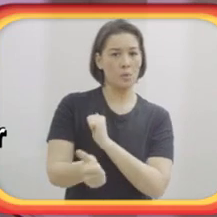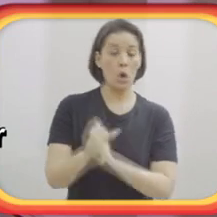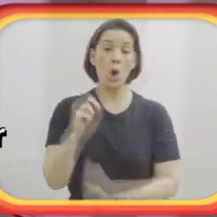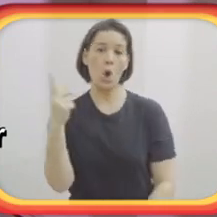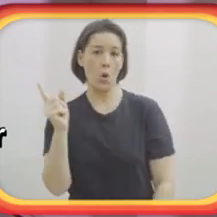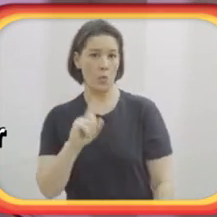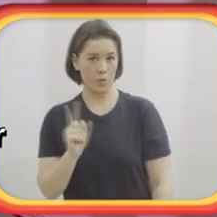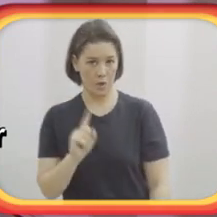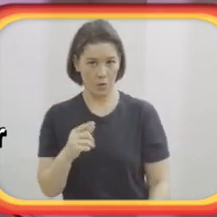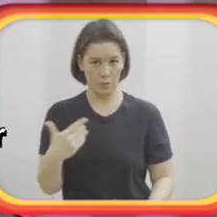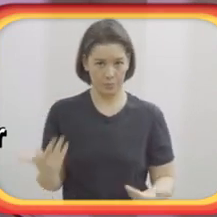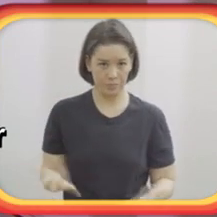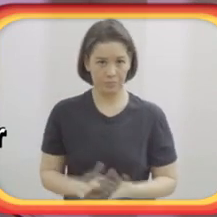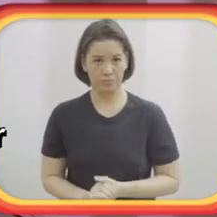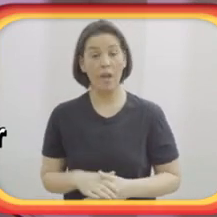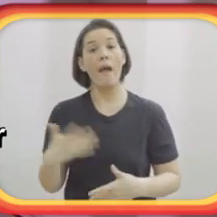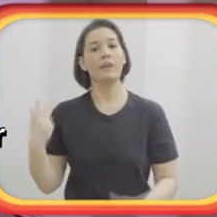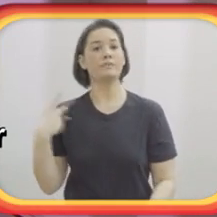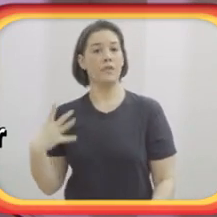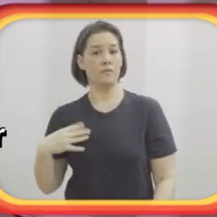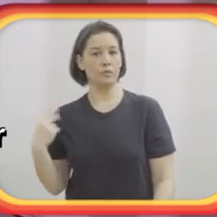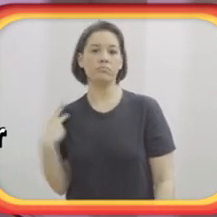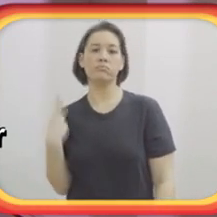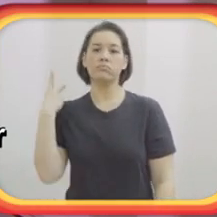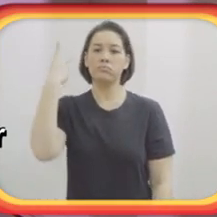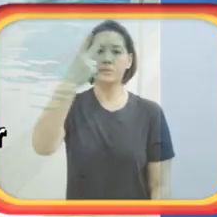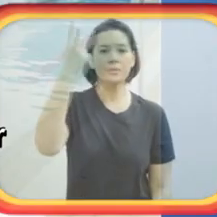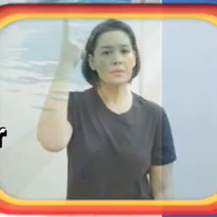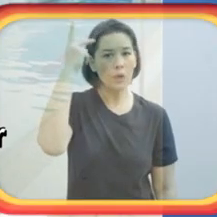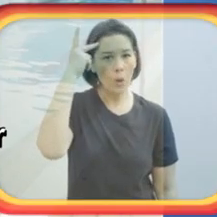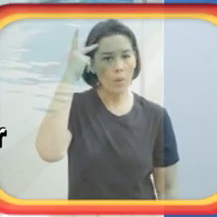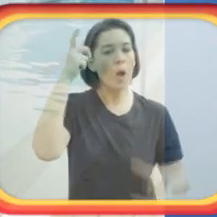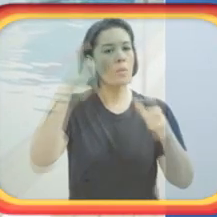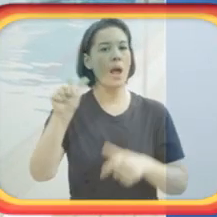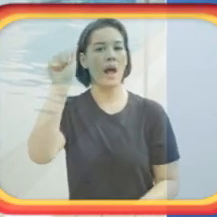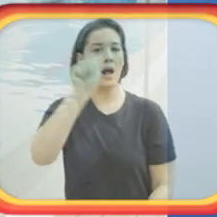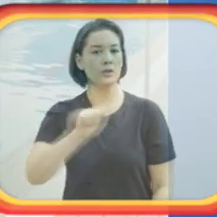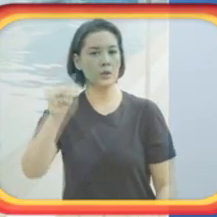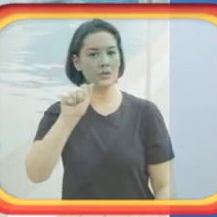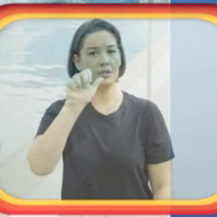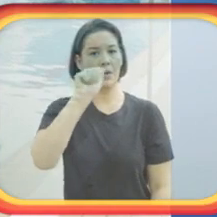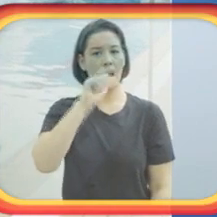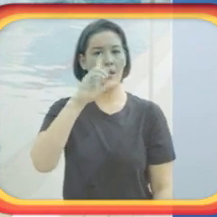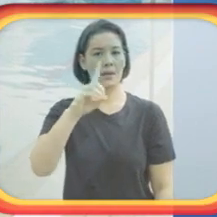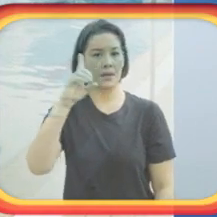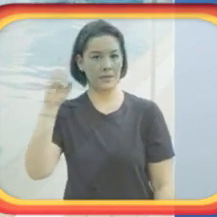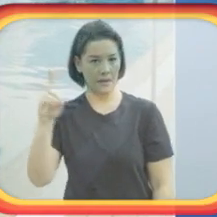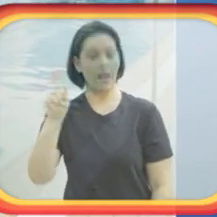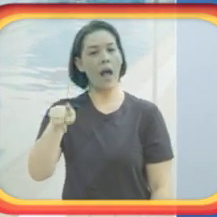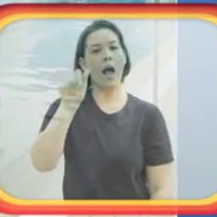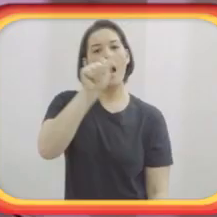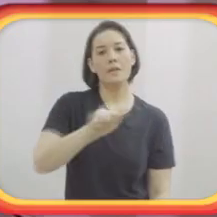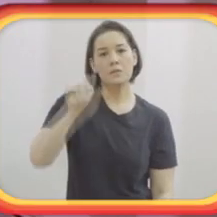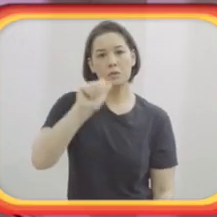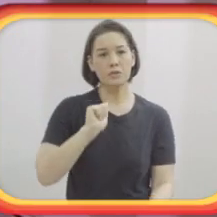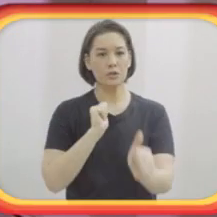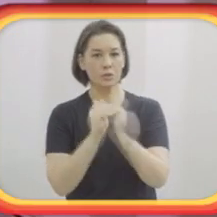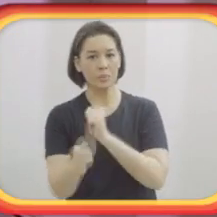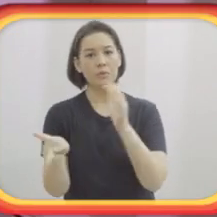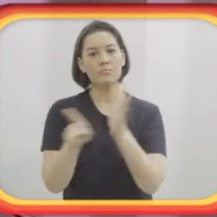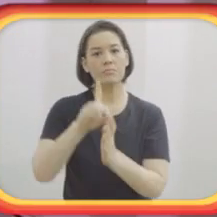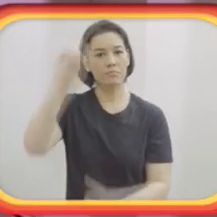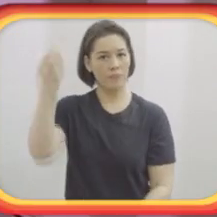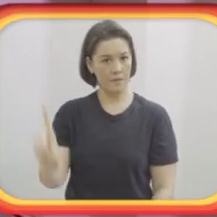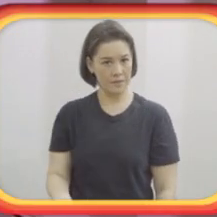e aí nós vamos conversar e ver se seu filho pode se adaptar a algum esporte ou não. Quando nós fomos